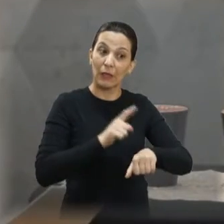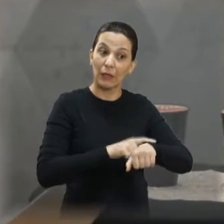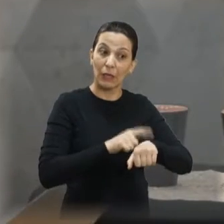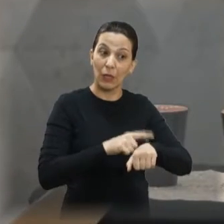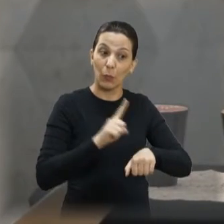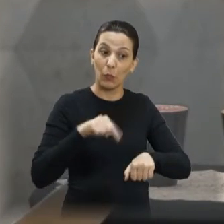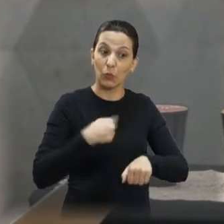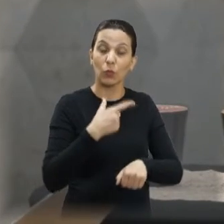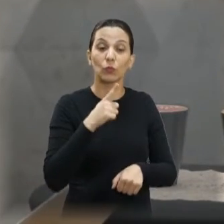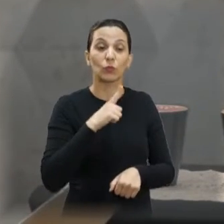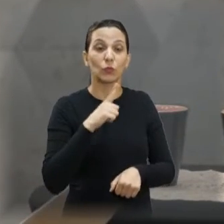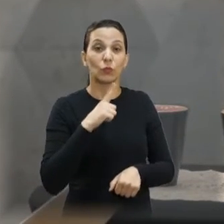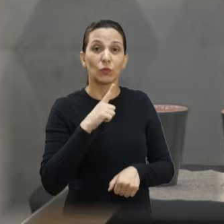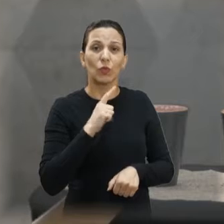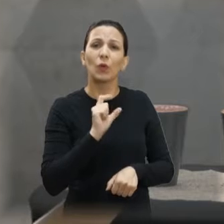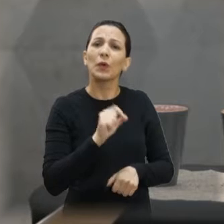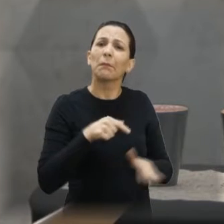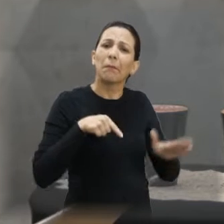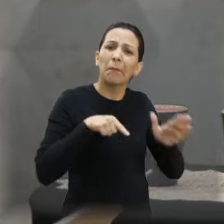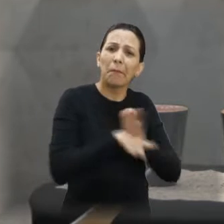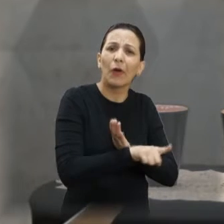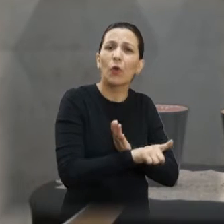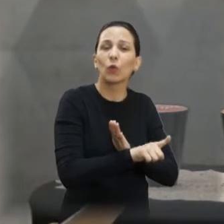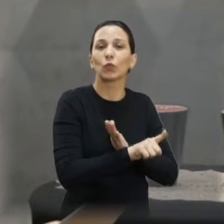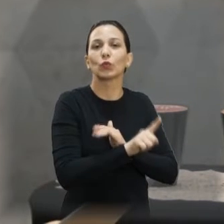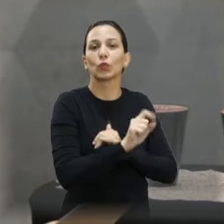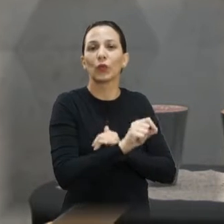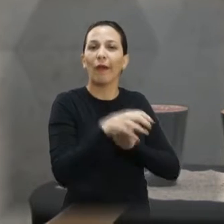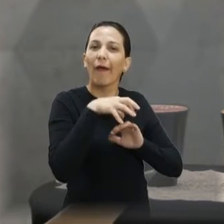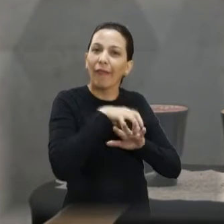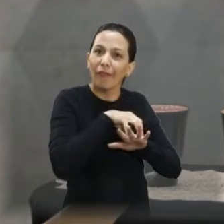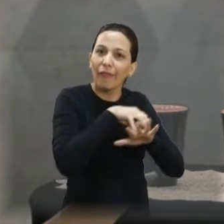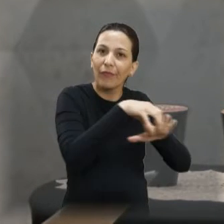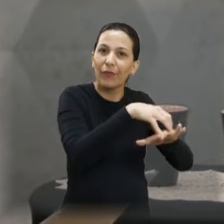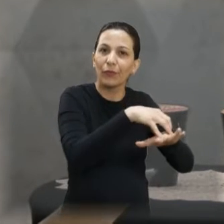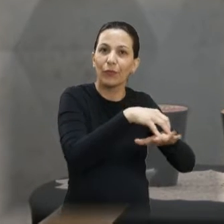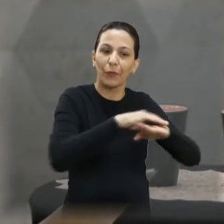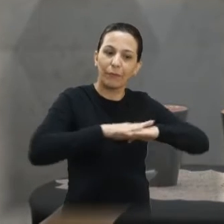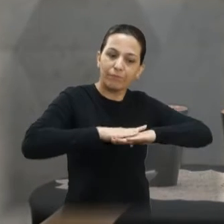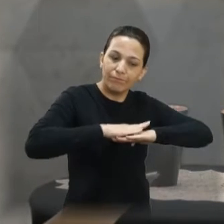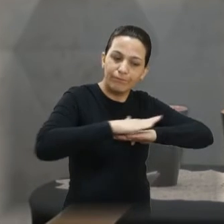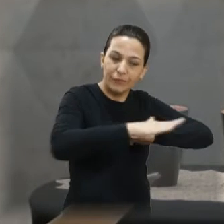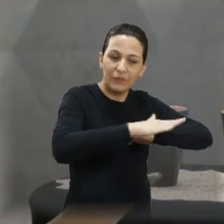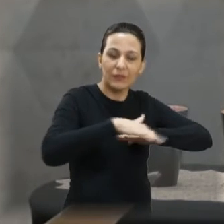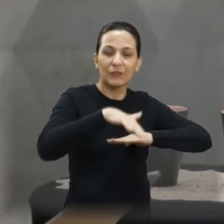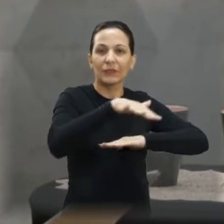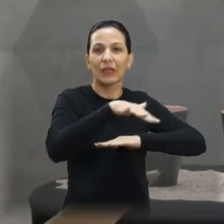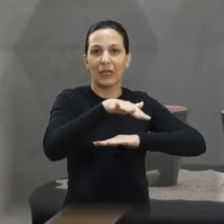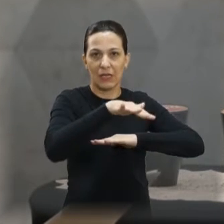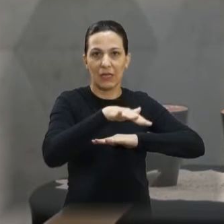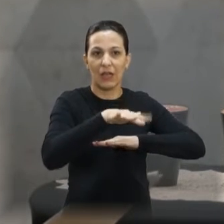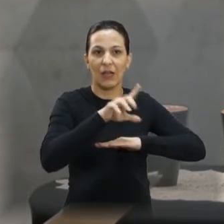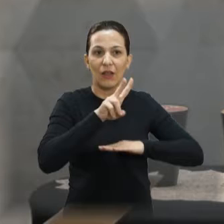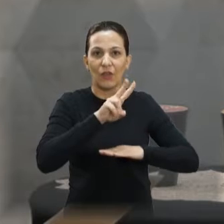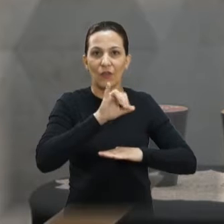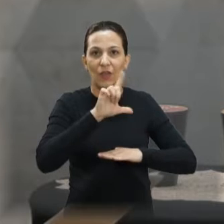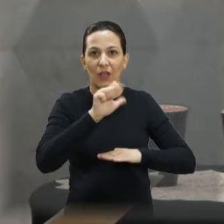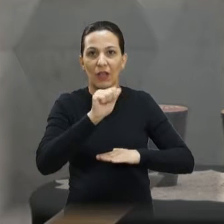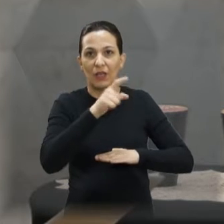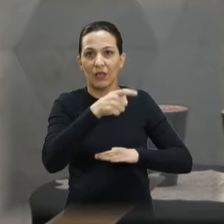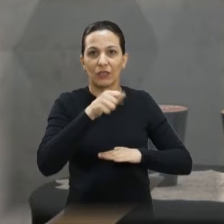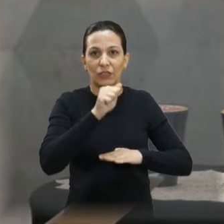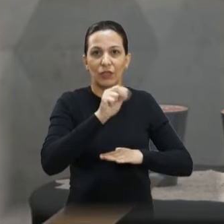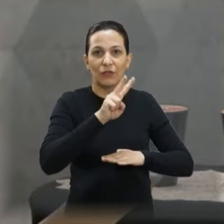até encerrar o programa, vou fazer mais uma pergunta sobre trânsito, verdade, e recapiamento que é realizado na Vila Xavier, rua Professor